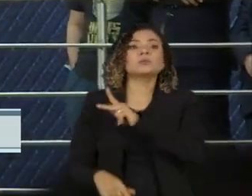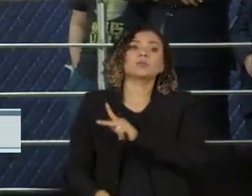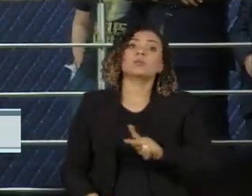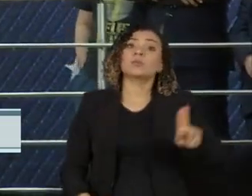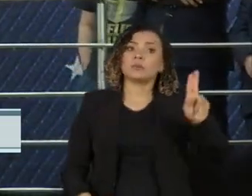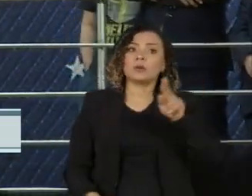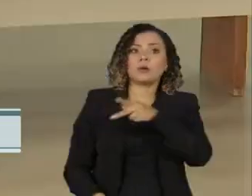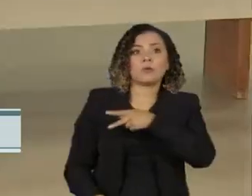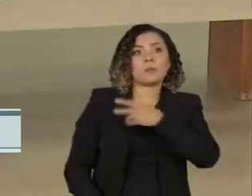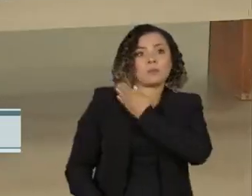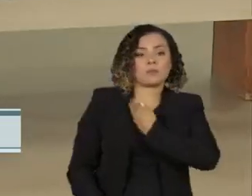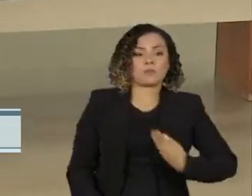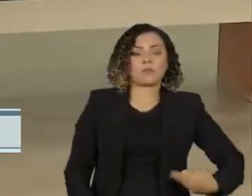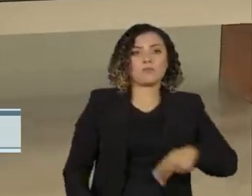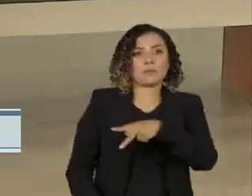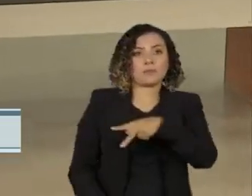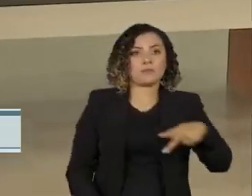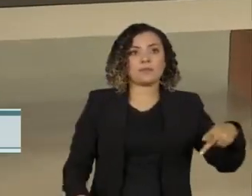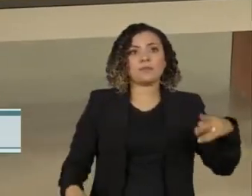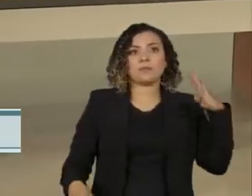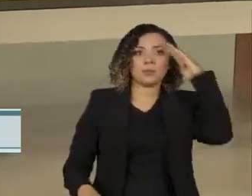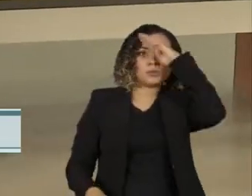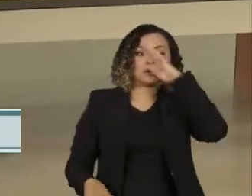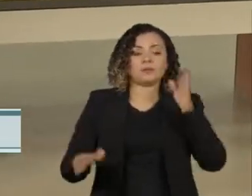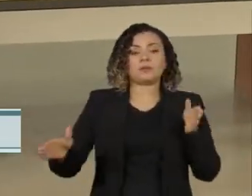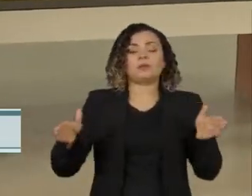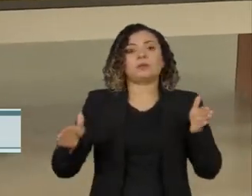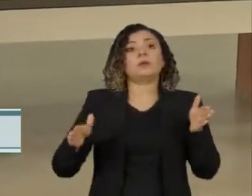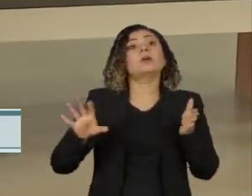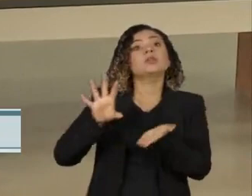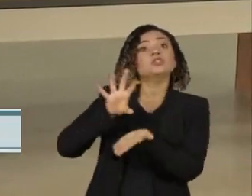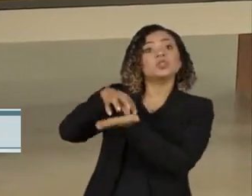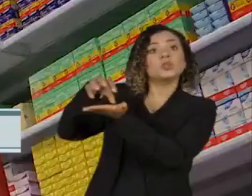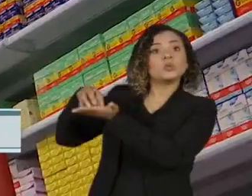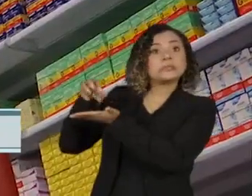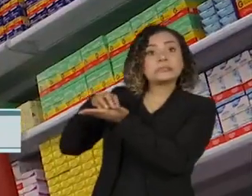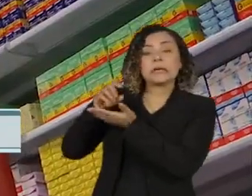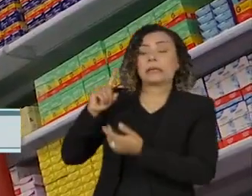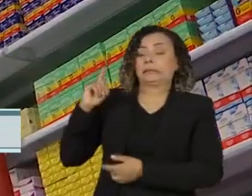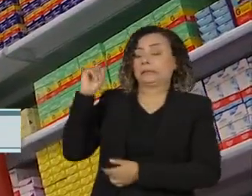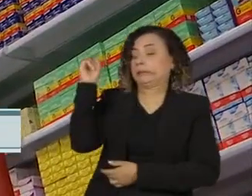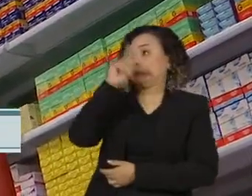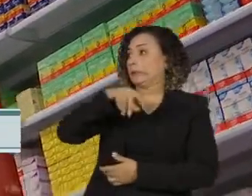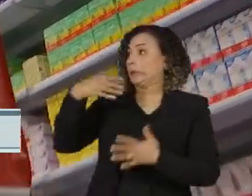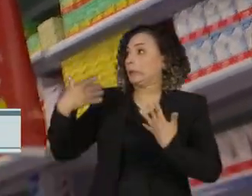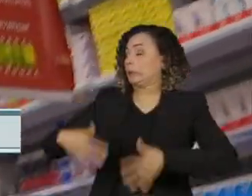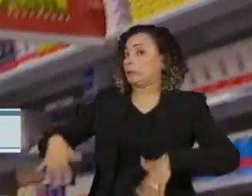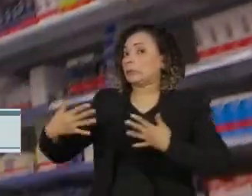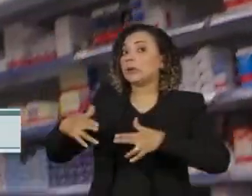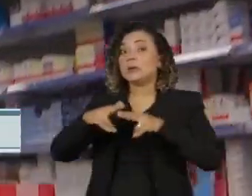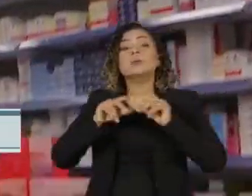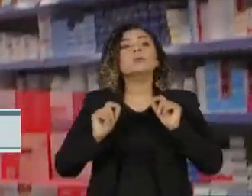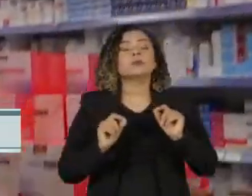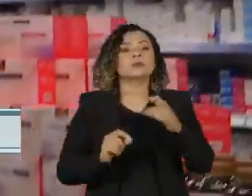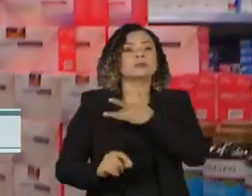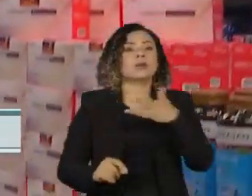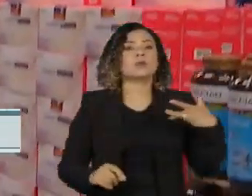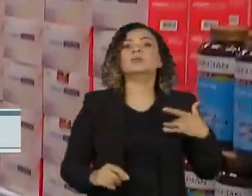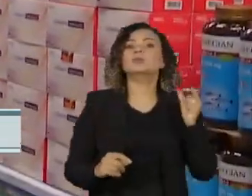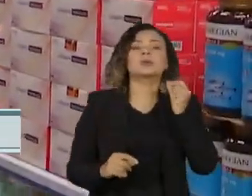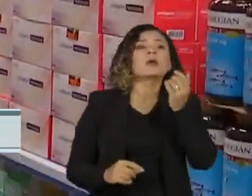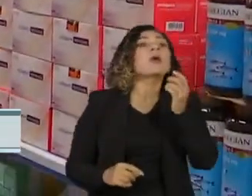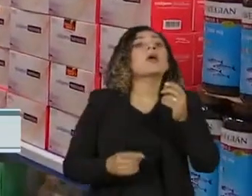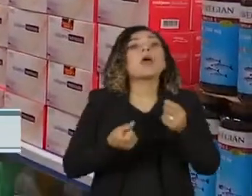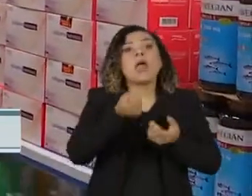cortes e congelamentos colocaram em risco o funcionamento das instituições. Na saúde, para o farmácia popular, que distribui